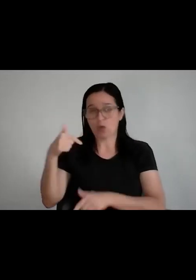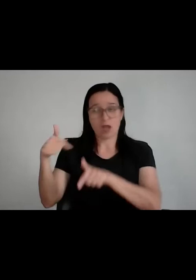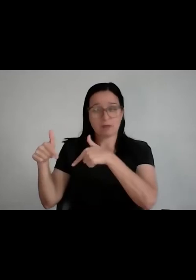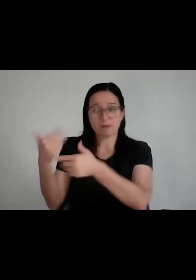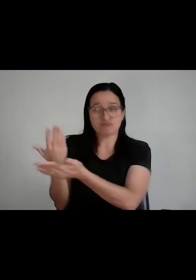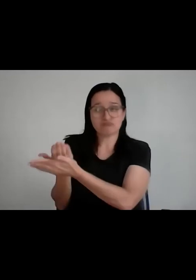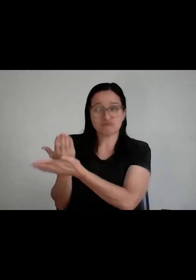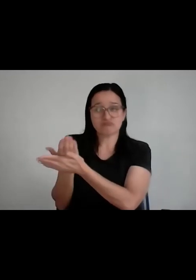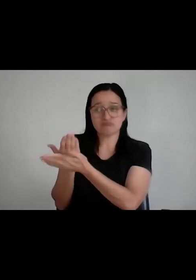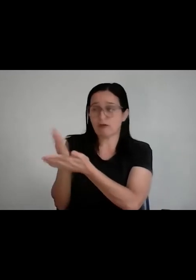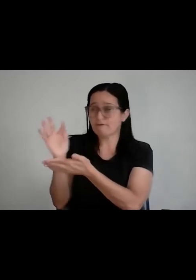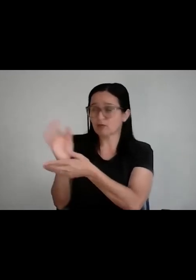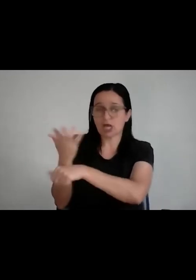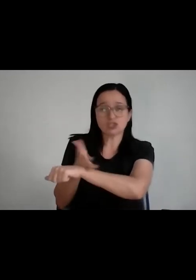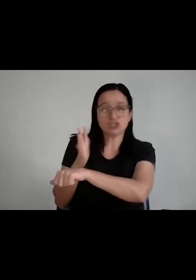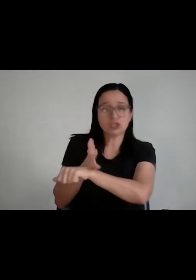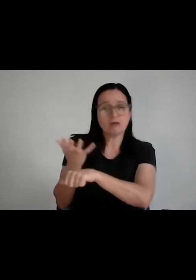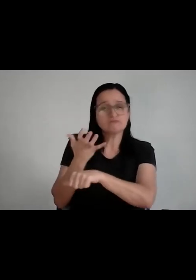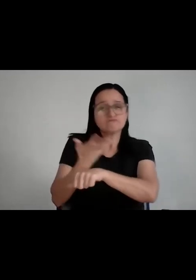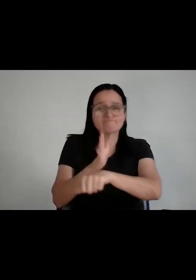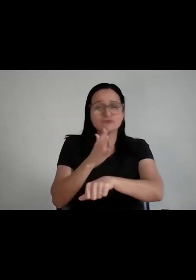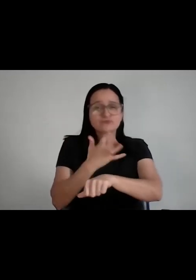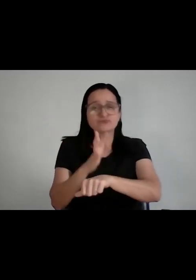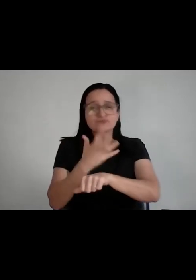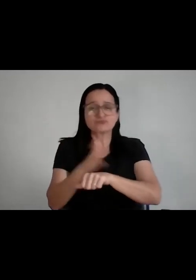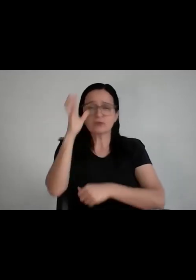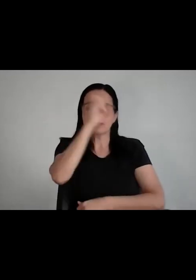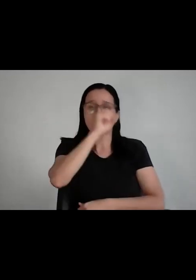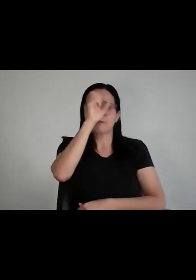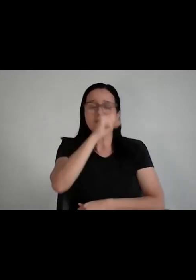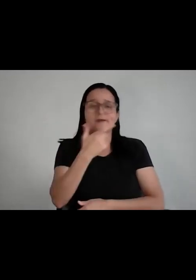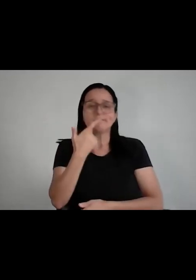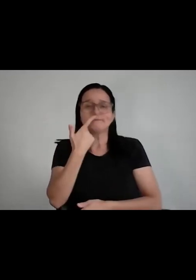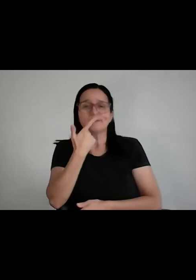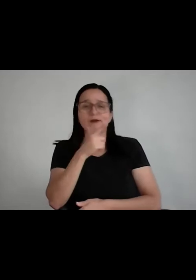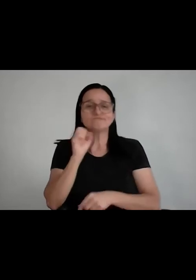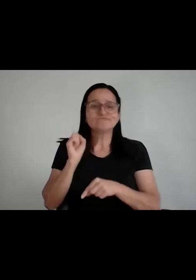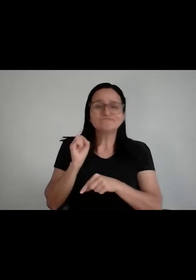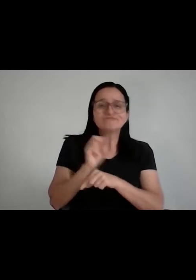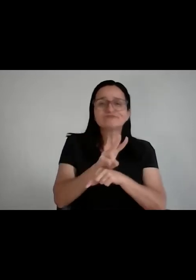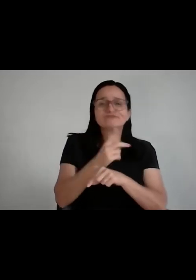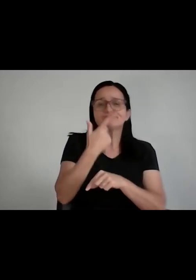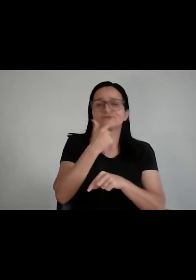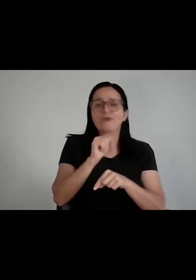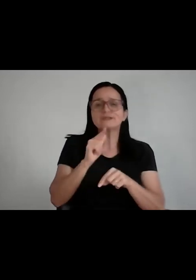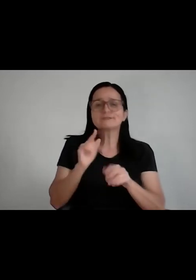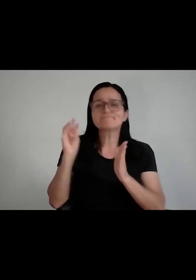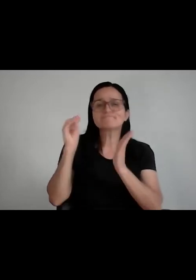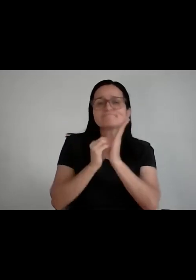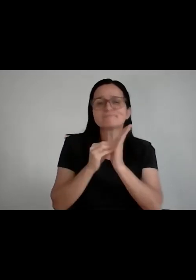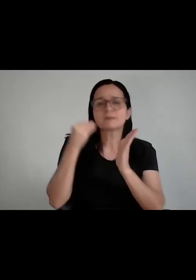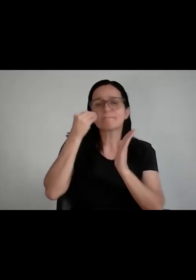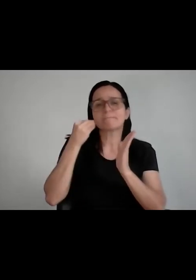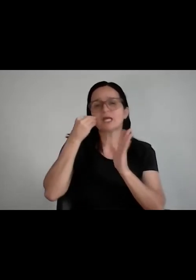buscando lá um estágio, eu quero um trainee e eu não consigo colocar nada lá no meu espaço do currículo de experiência profissional, no mínimo você tinha que ser mais